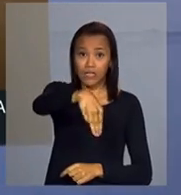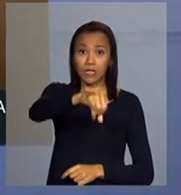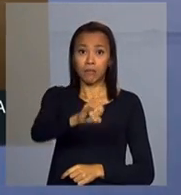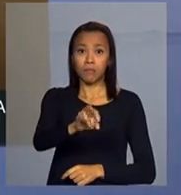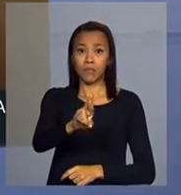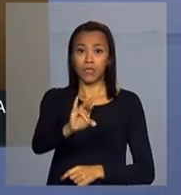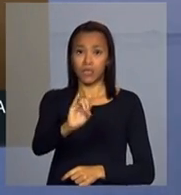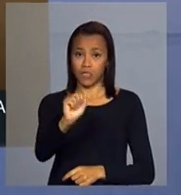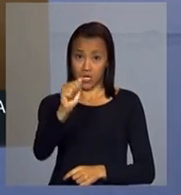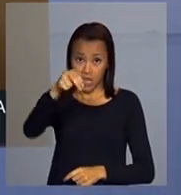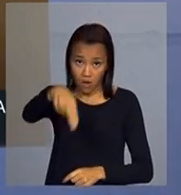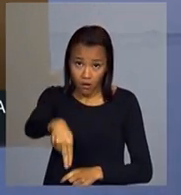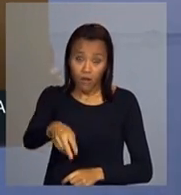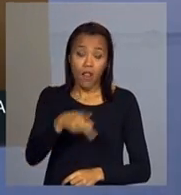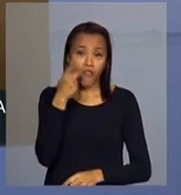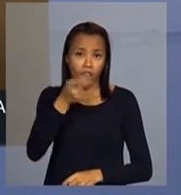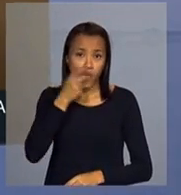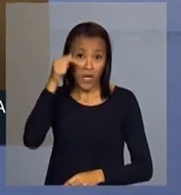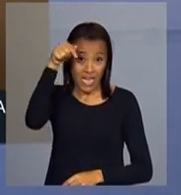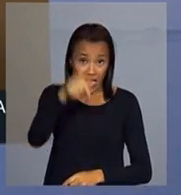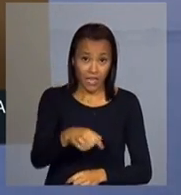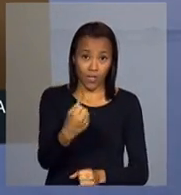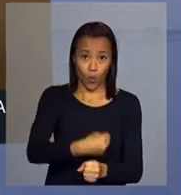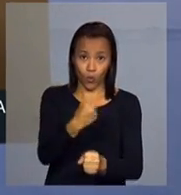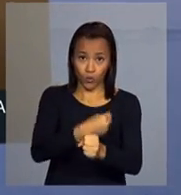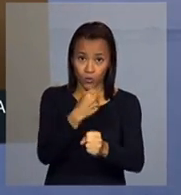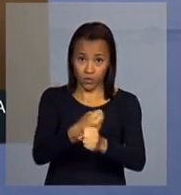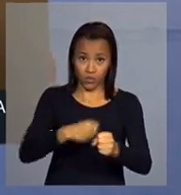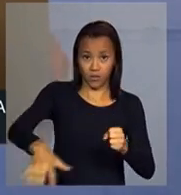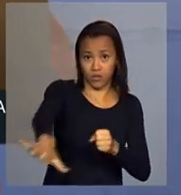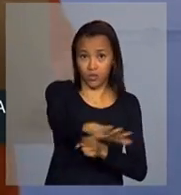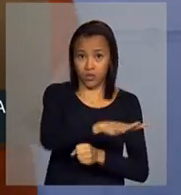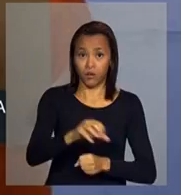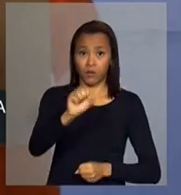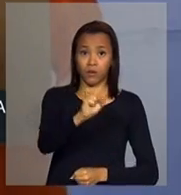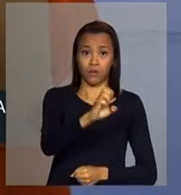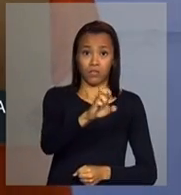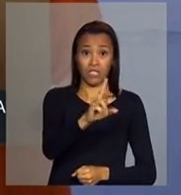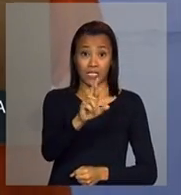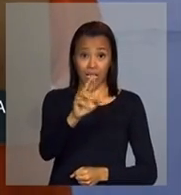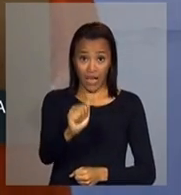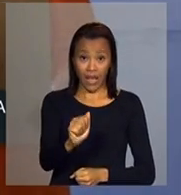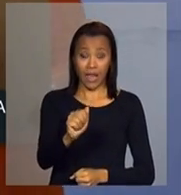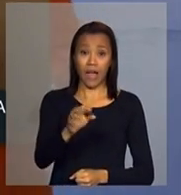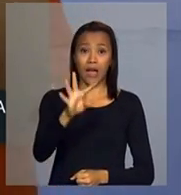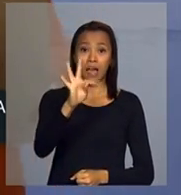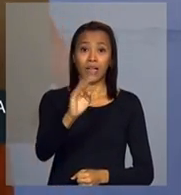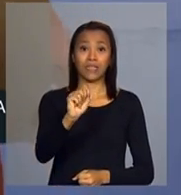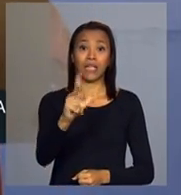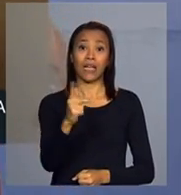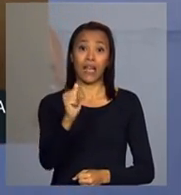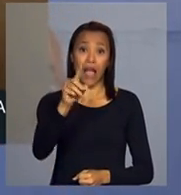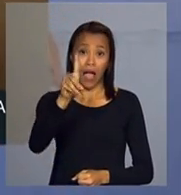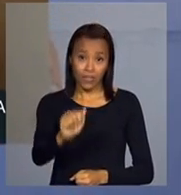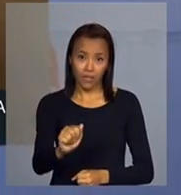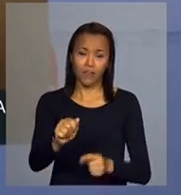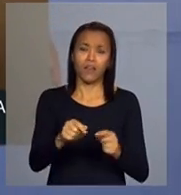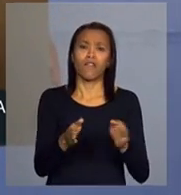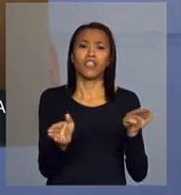essa obra de Serra Talhada vai chegar a afogados de Engazeira. E de